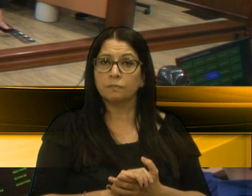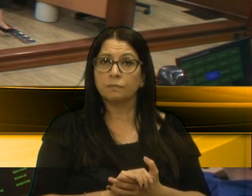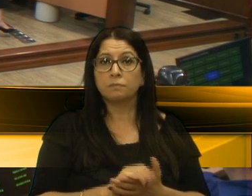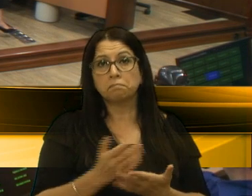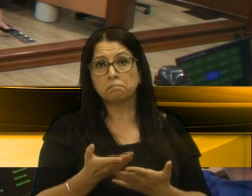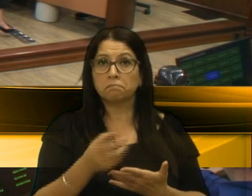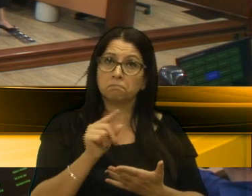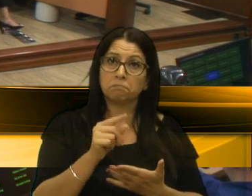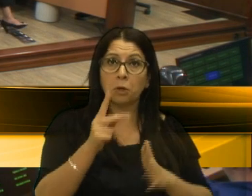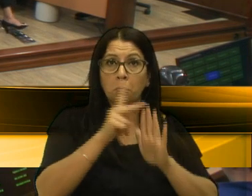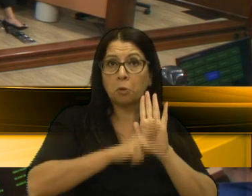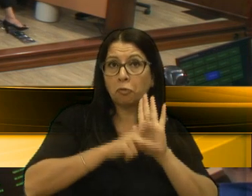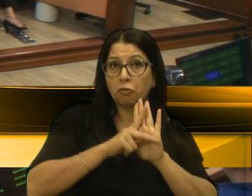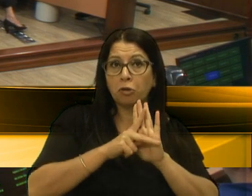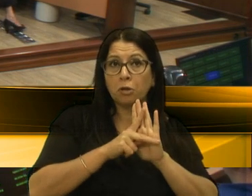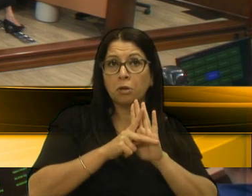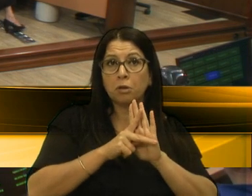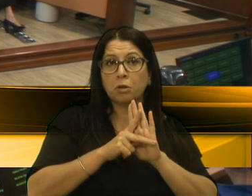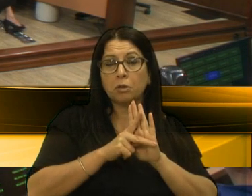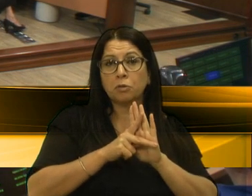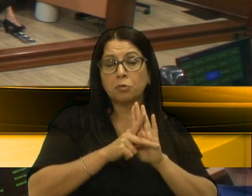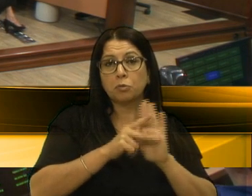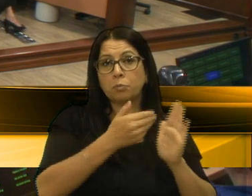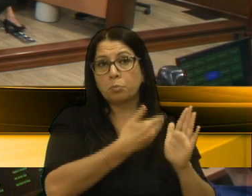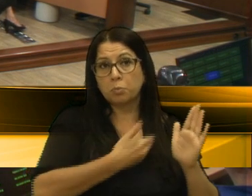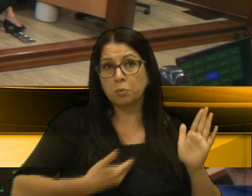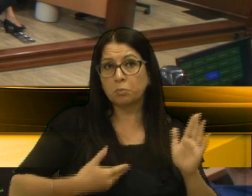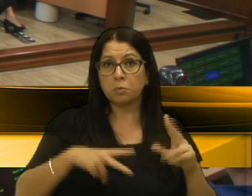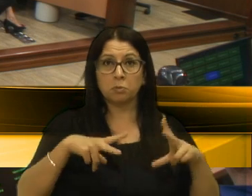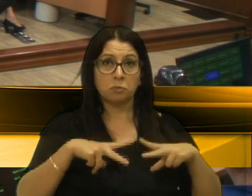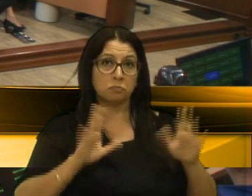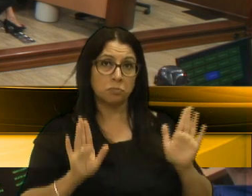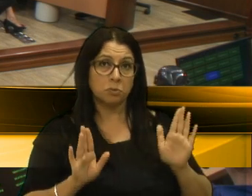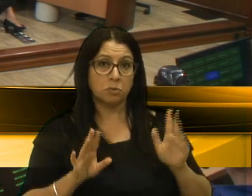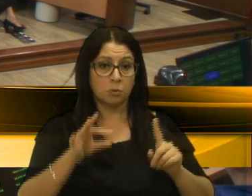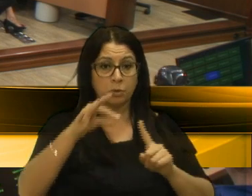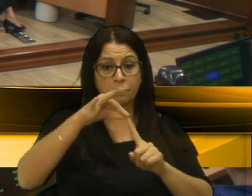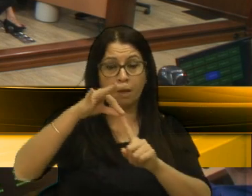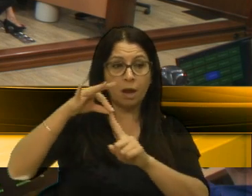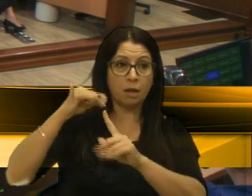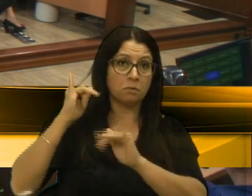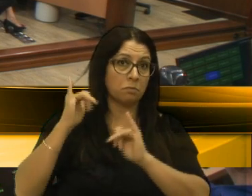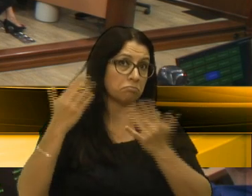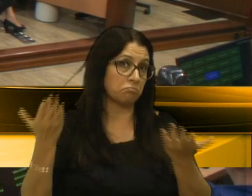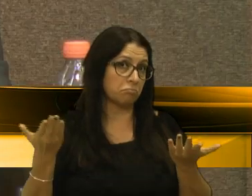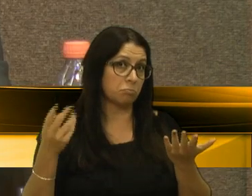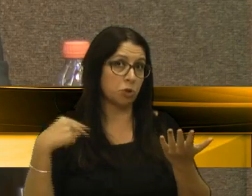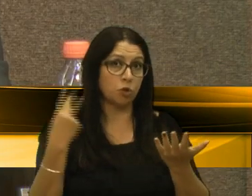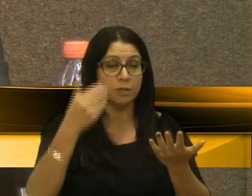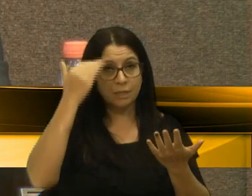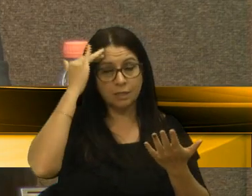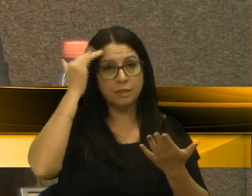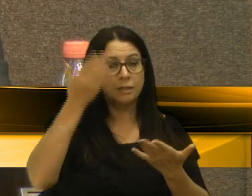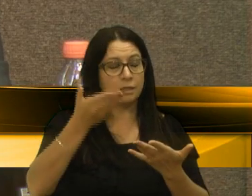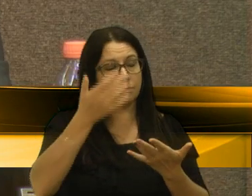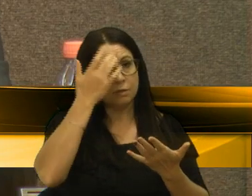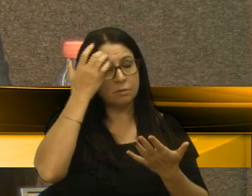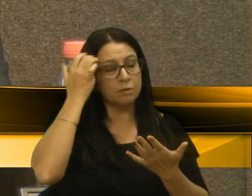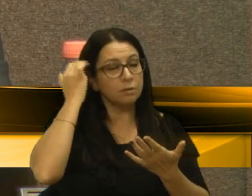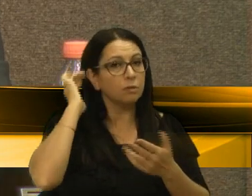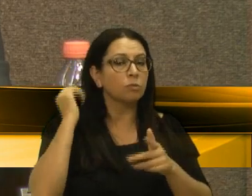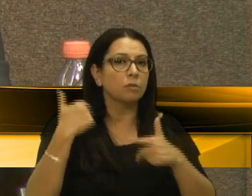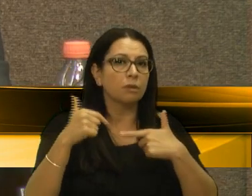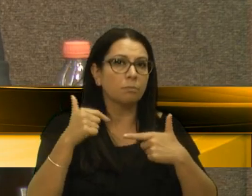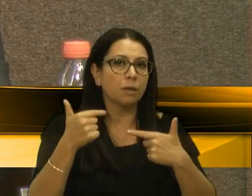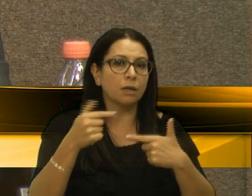a pouco, de um projeto público-privado, parceria público-privado com as paradas, porque nós entendemos que o serviço público,